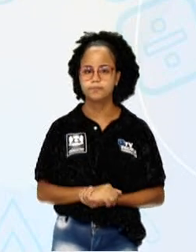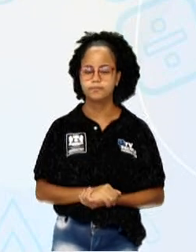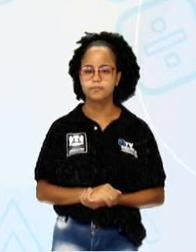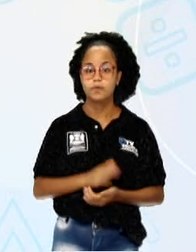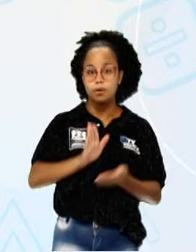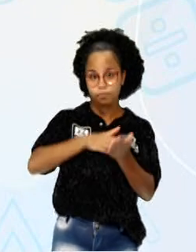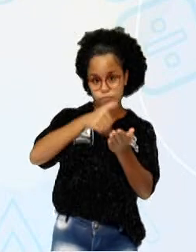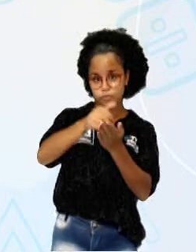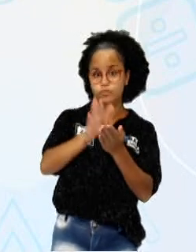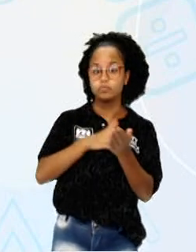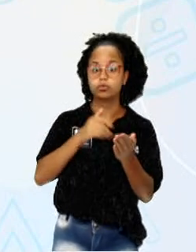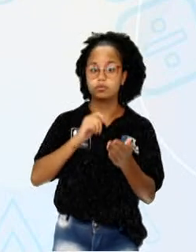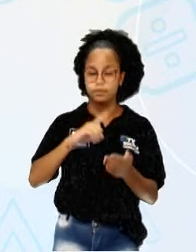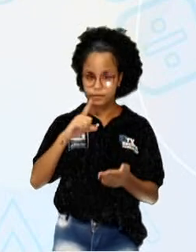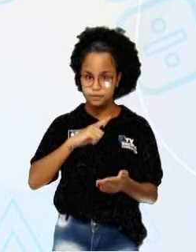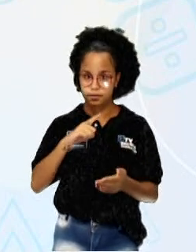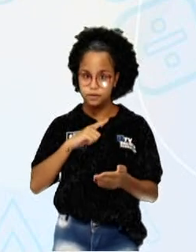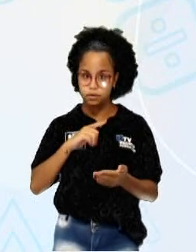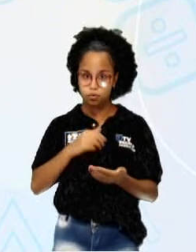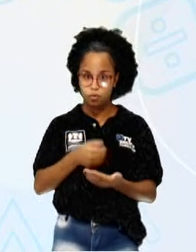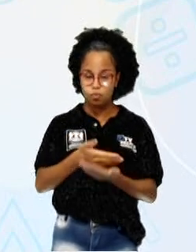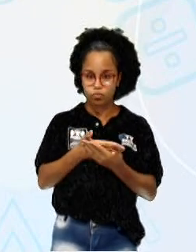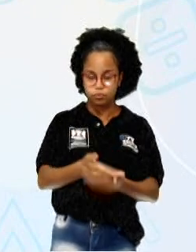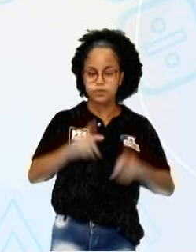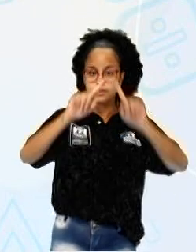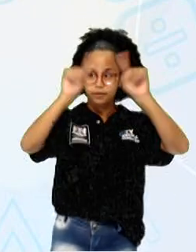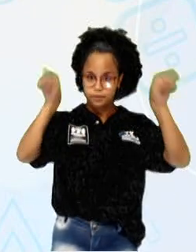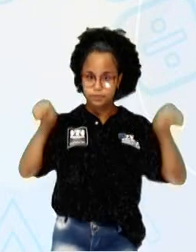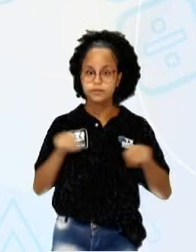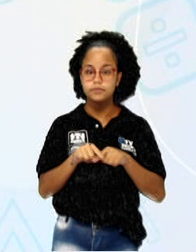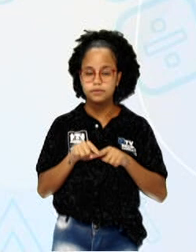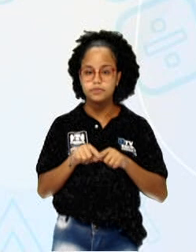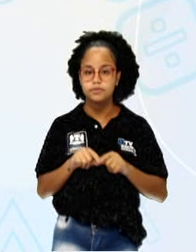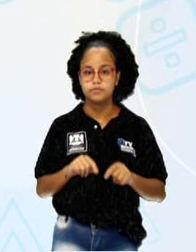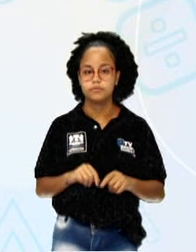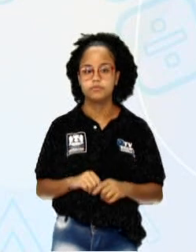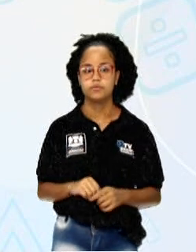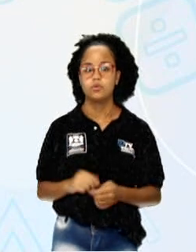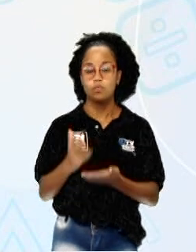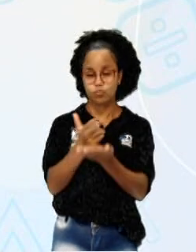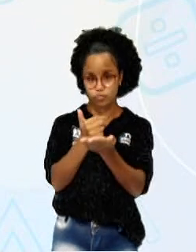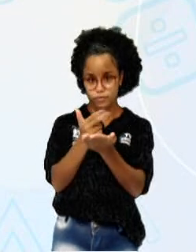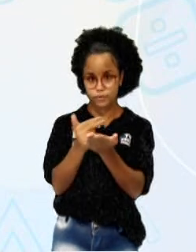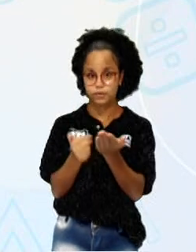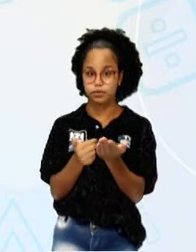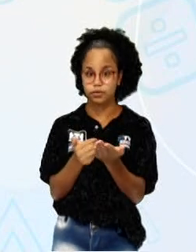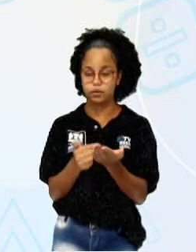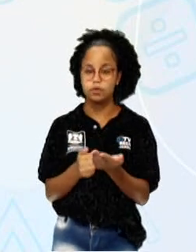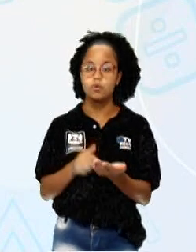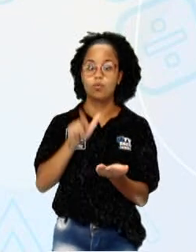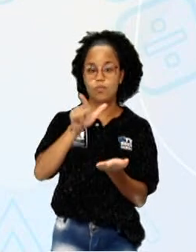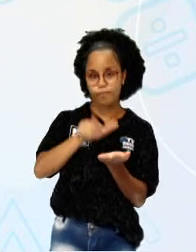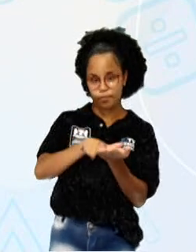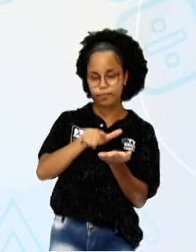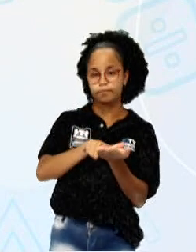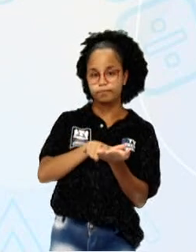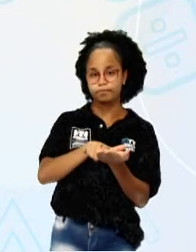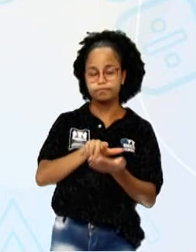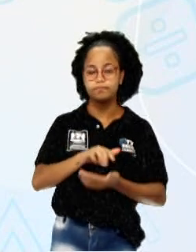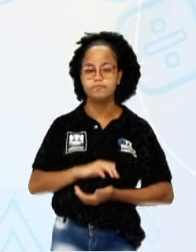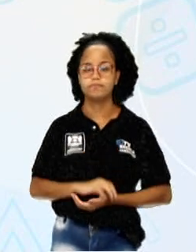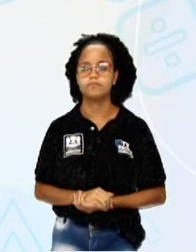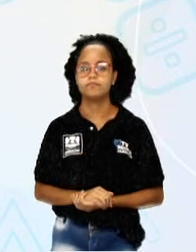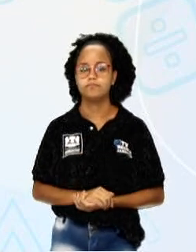na pintura, o suporte é a tela. No desenho, o suporte é o papel.